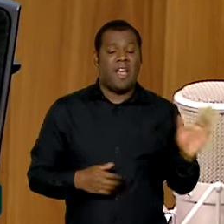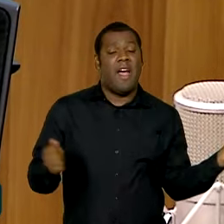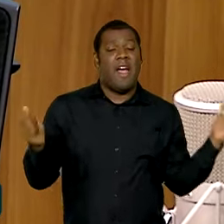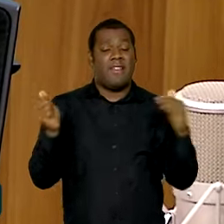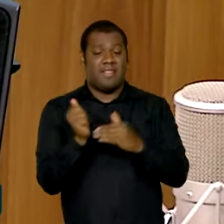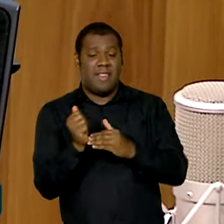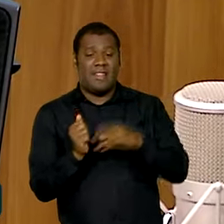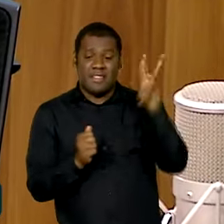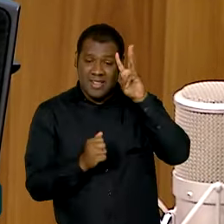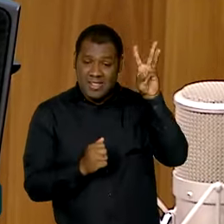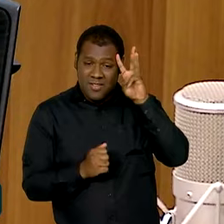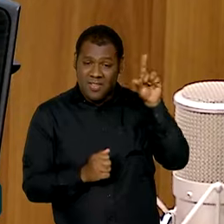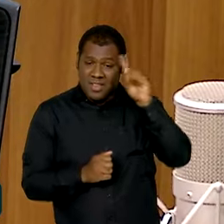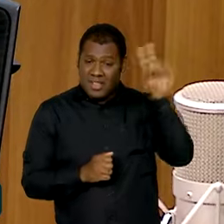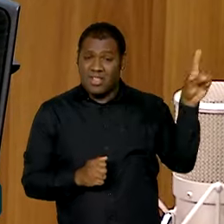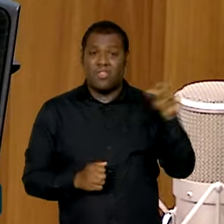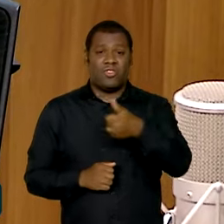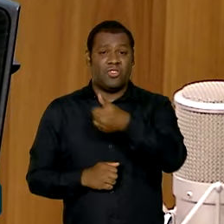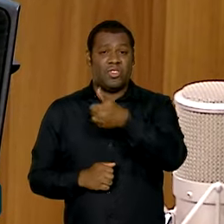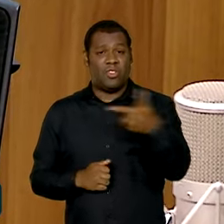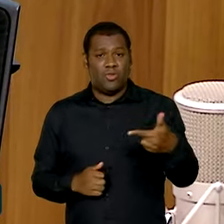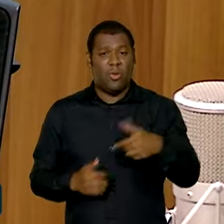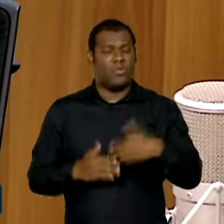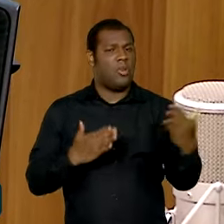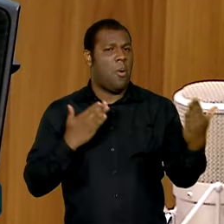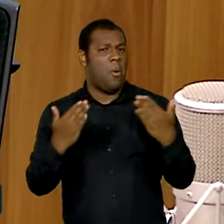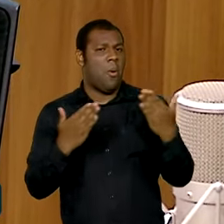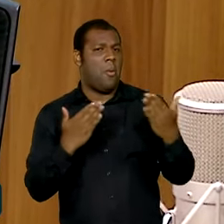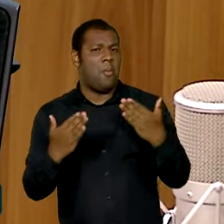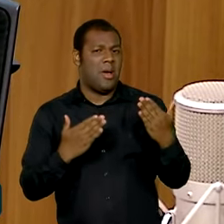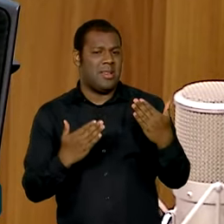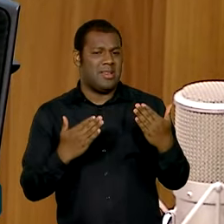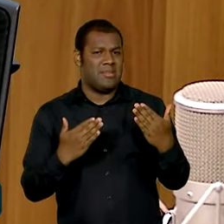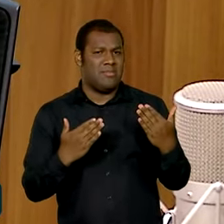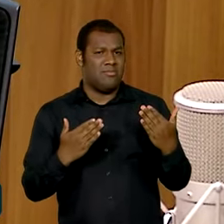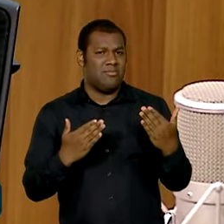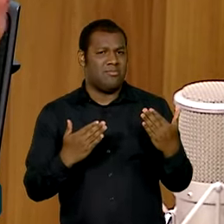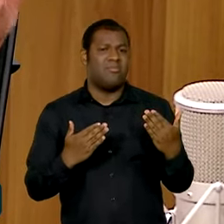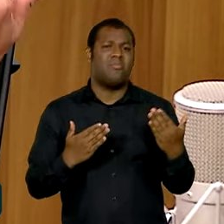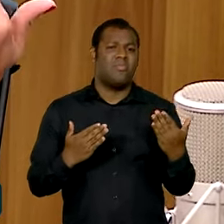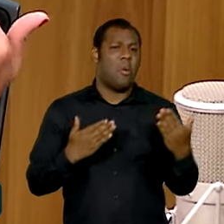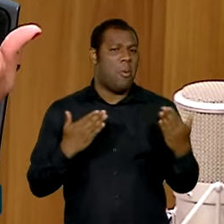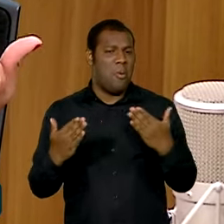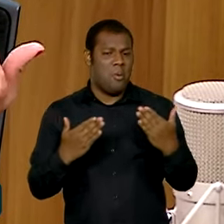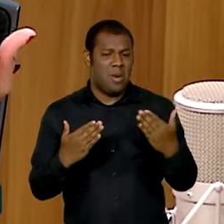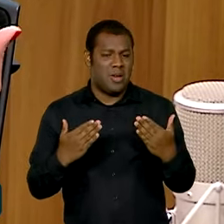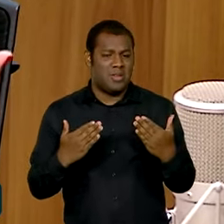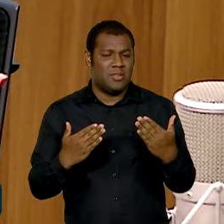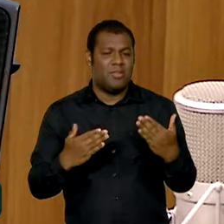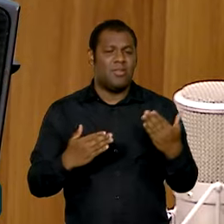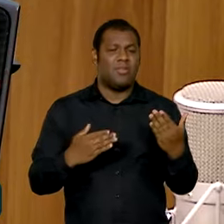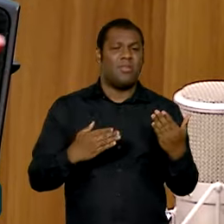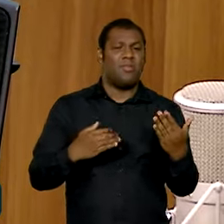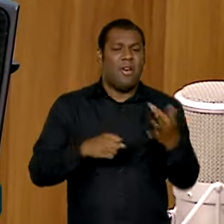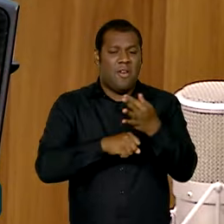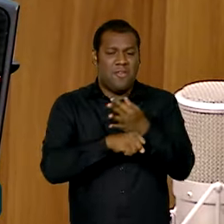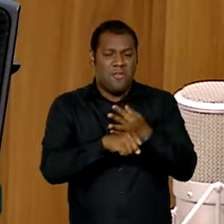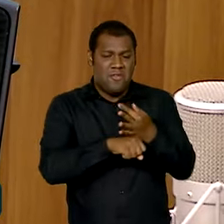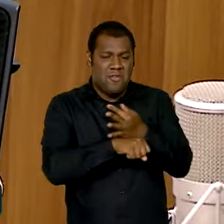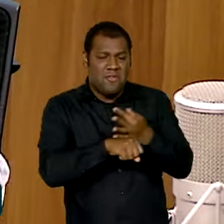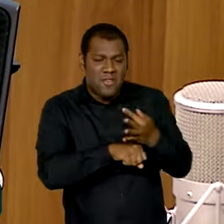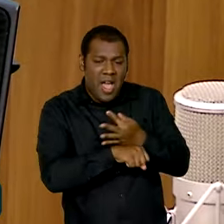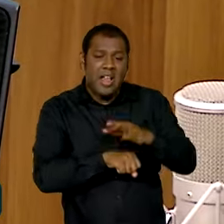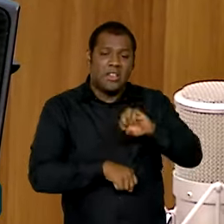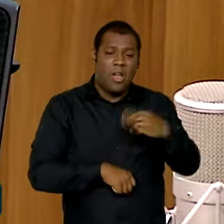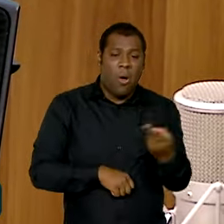terça-feira, que antecedeu a quarta-feira de cinzas, quando a gente compara o resultado desses dias em relação a feriados e finais de semana,